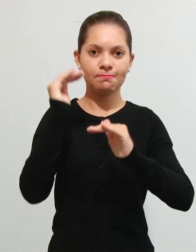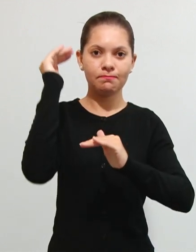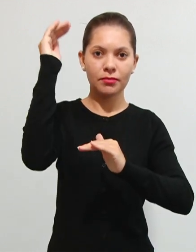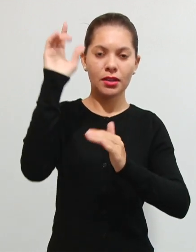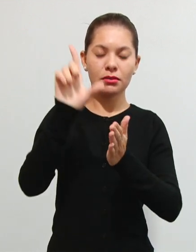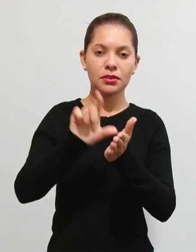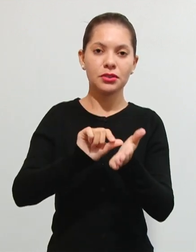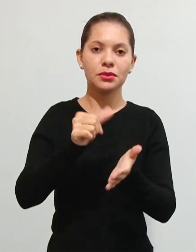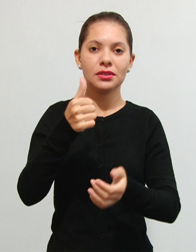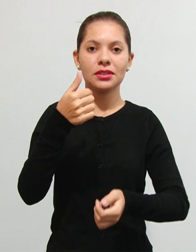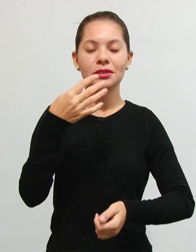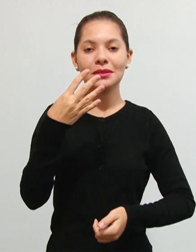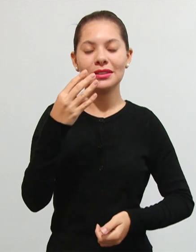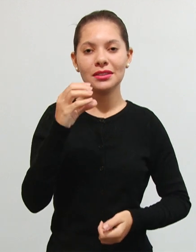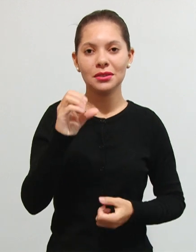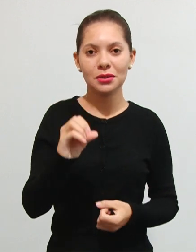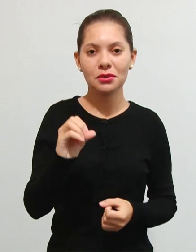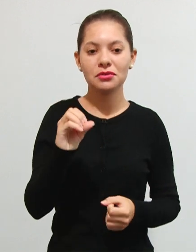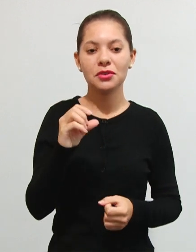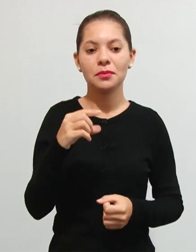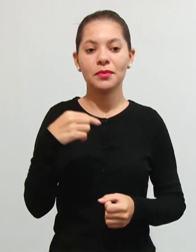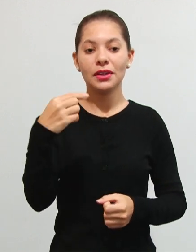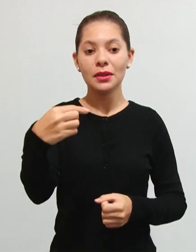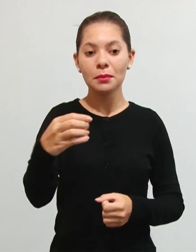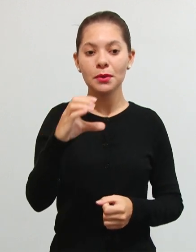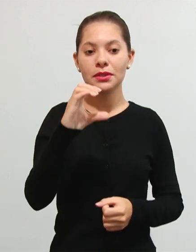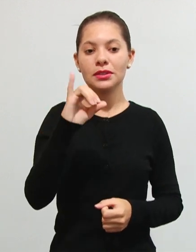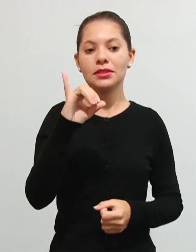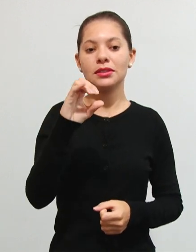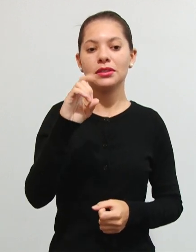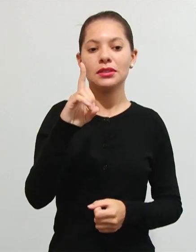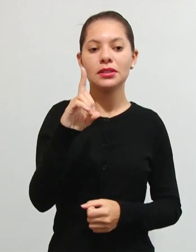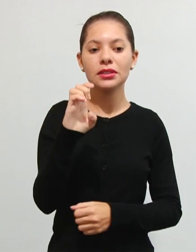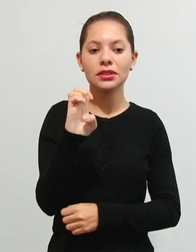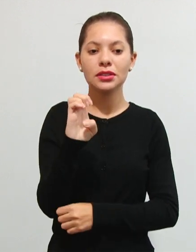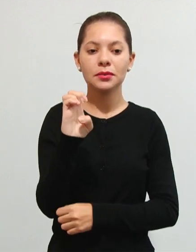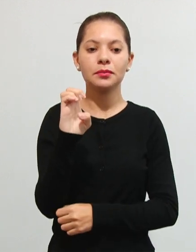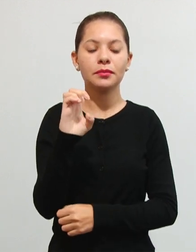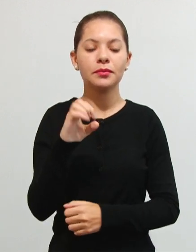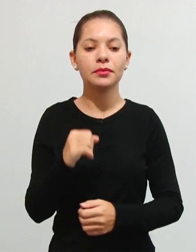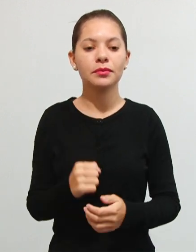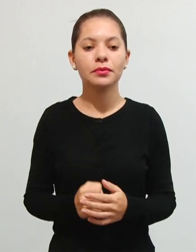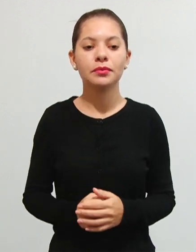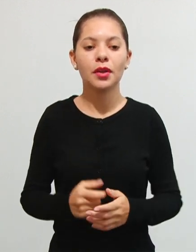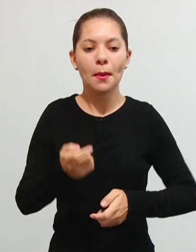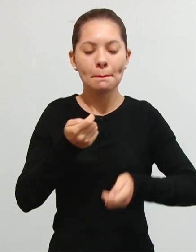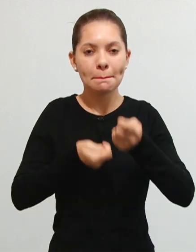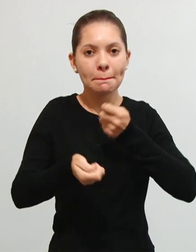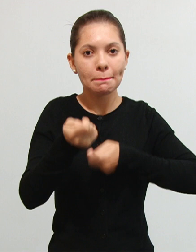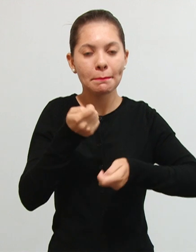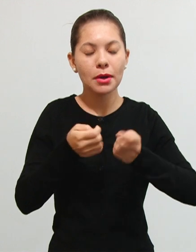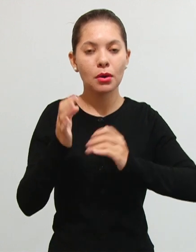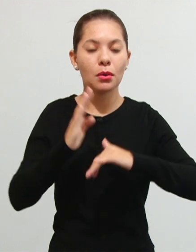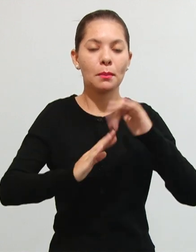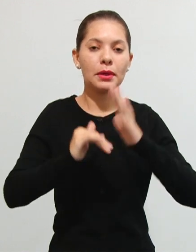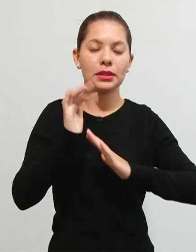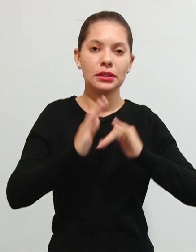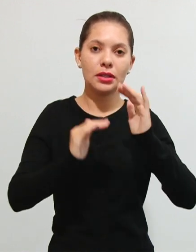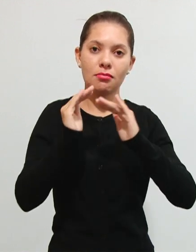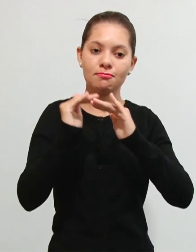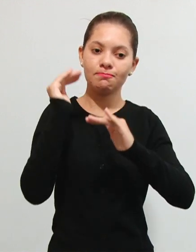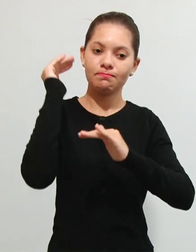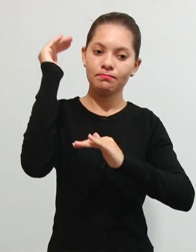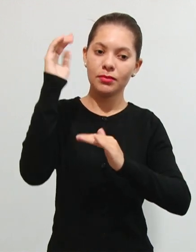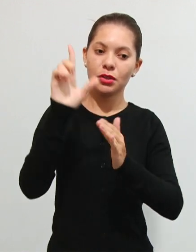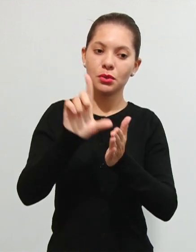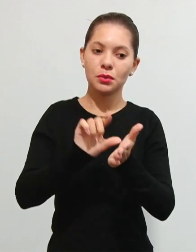149 as CIDES que são as contribuições de intervenção no domínio econômico também de competência da união no artigo